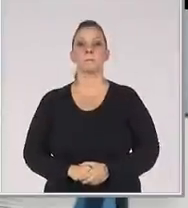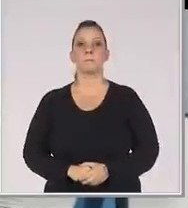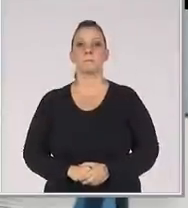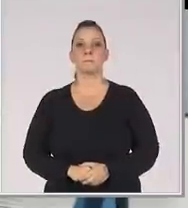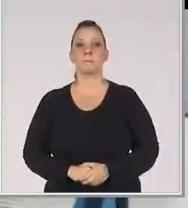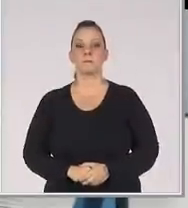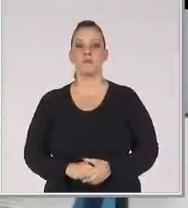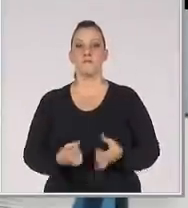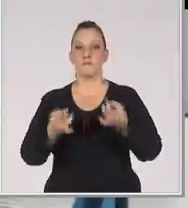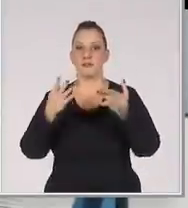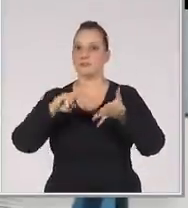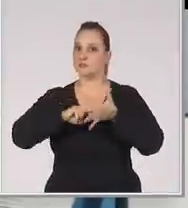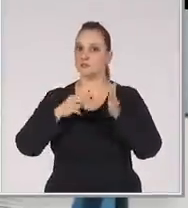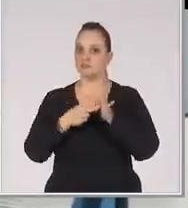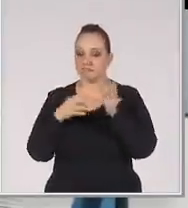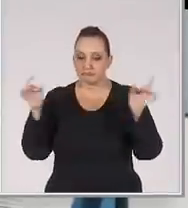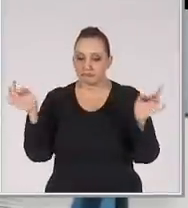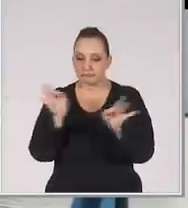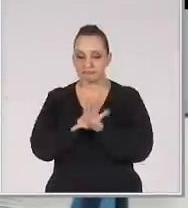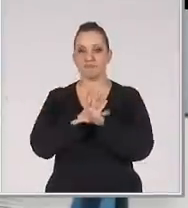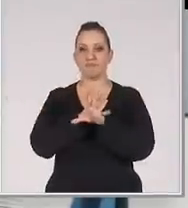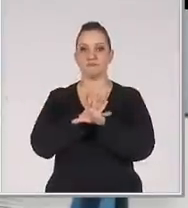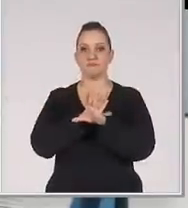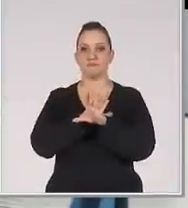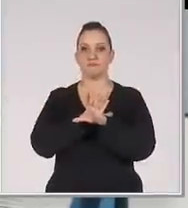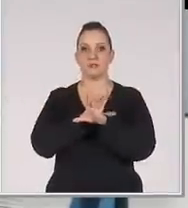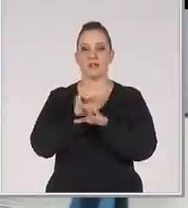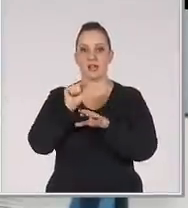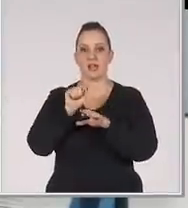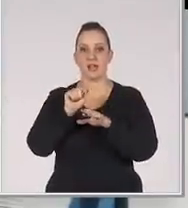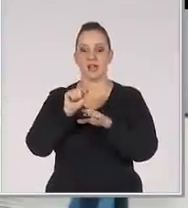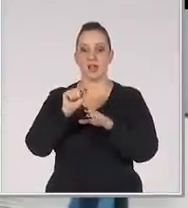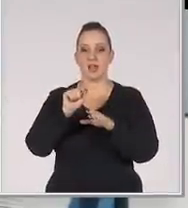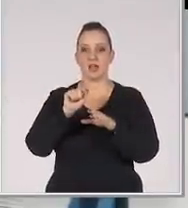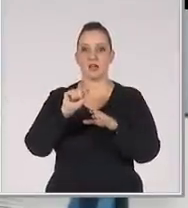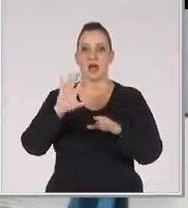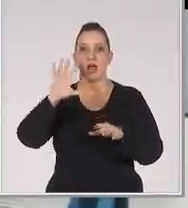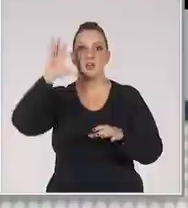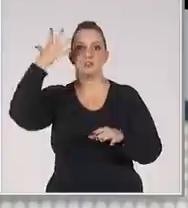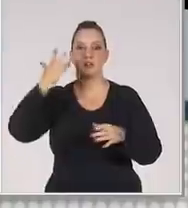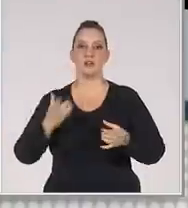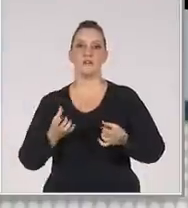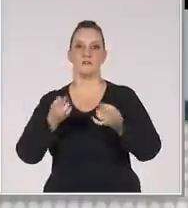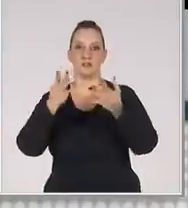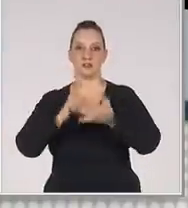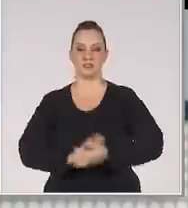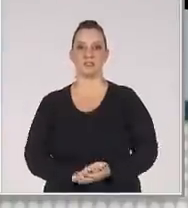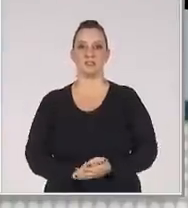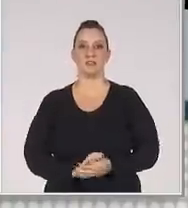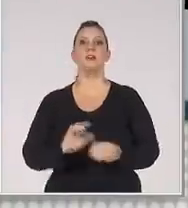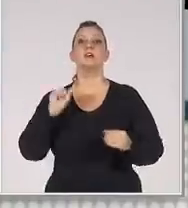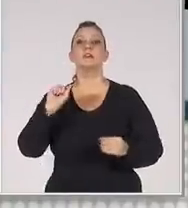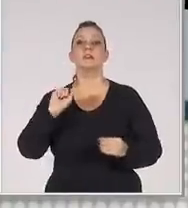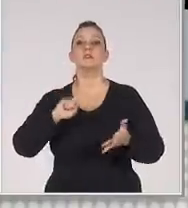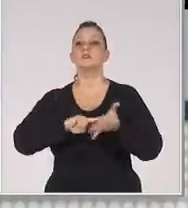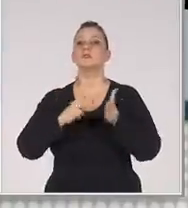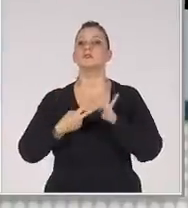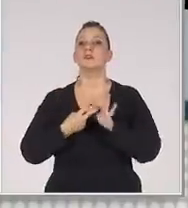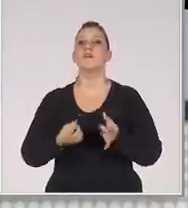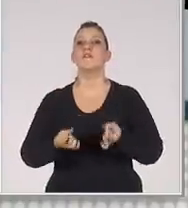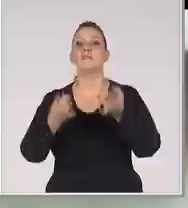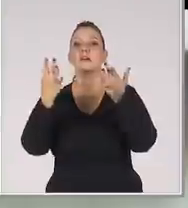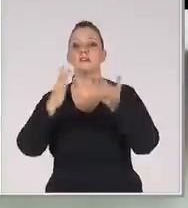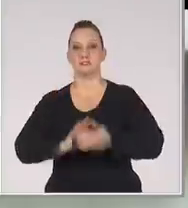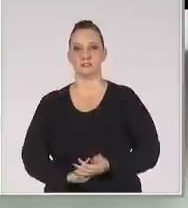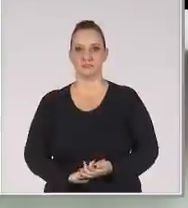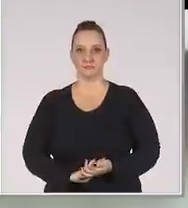não significa fechar um negócio Esse é apenas um resultado da venda Então, o que significa vender?